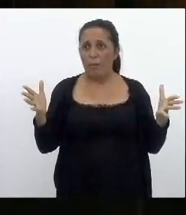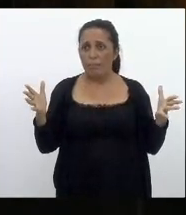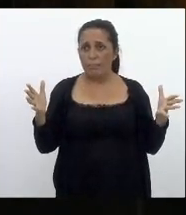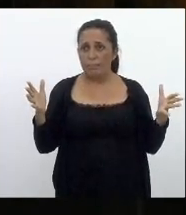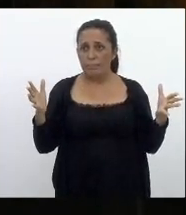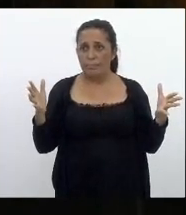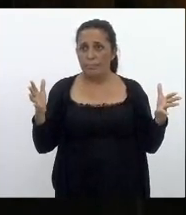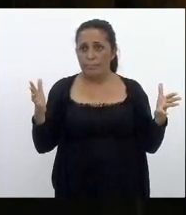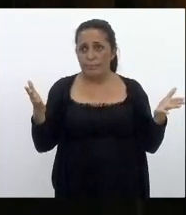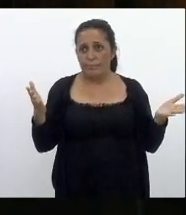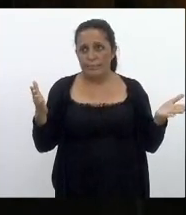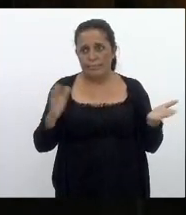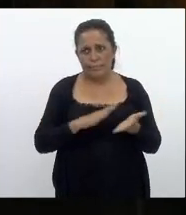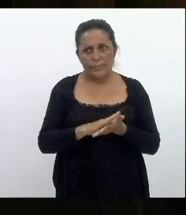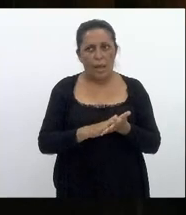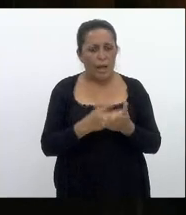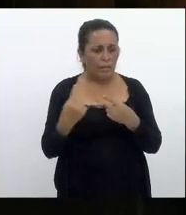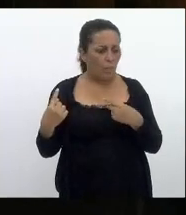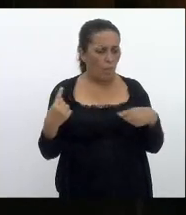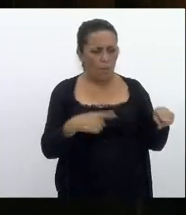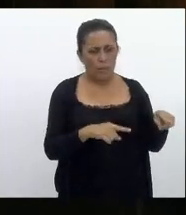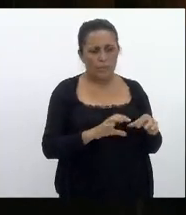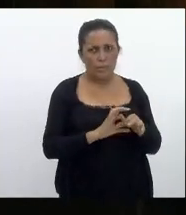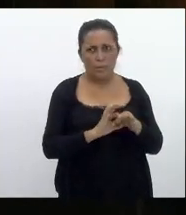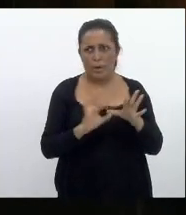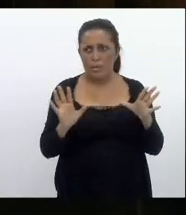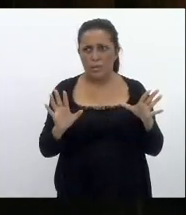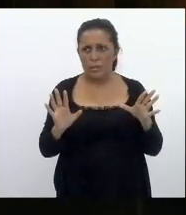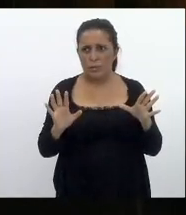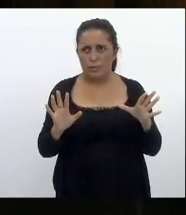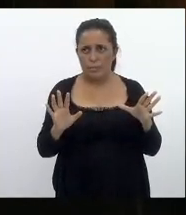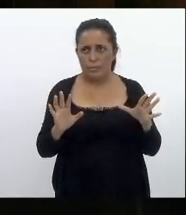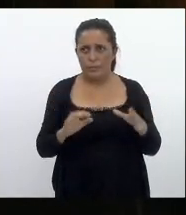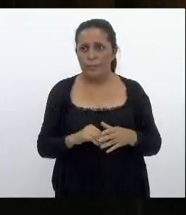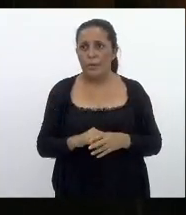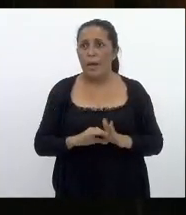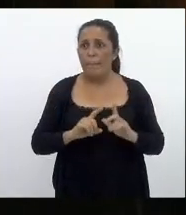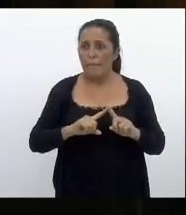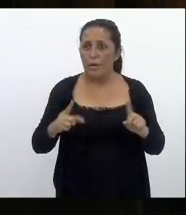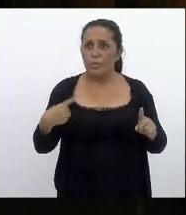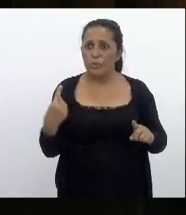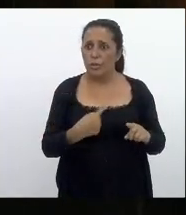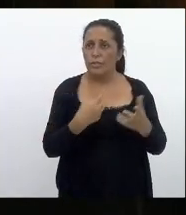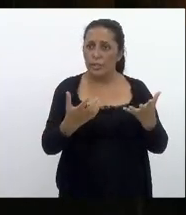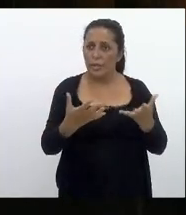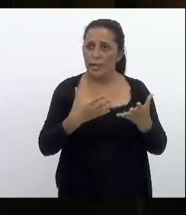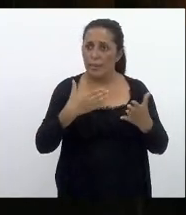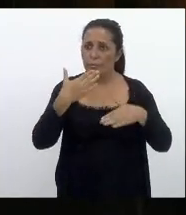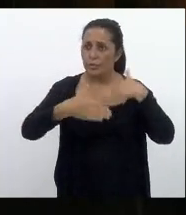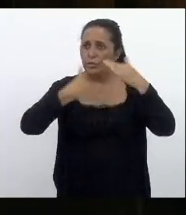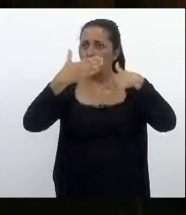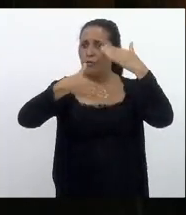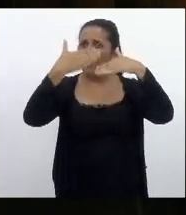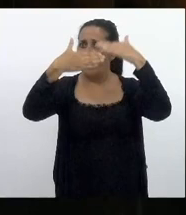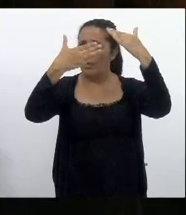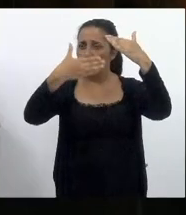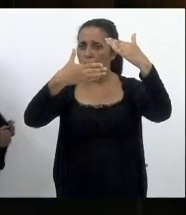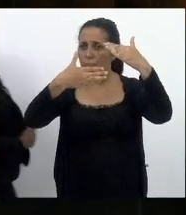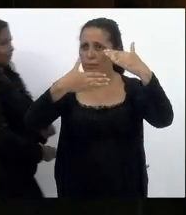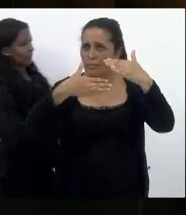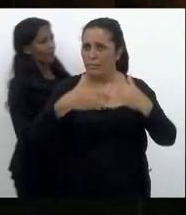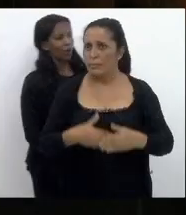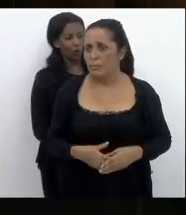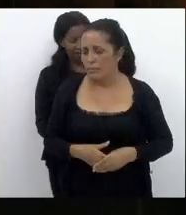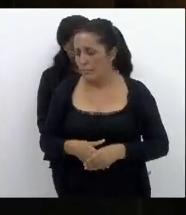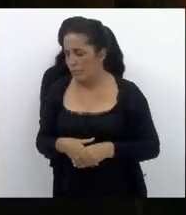nada contra o liberalismo nós queremos a empregabilidade nós queremos o desenvolvimento mas há